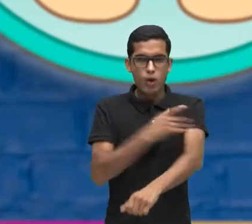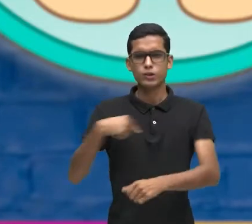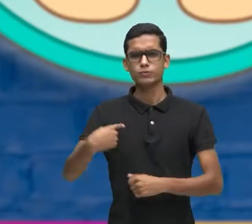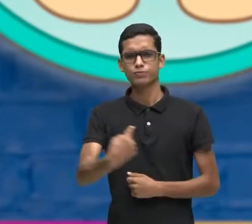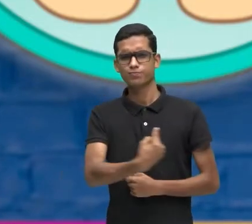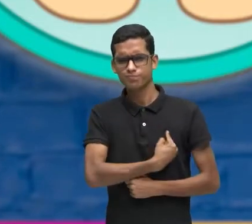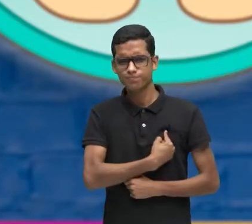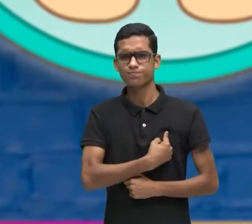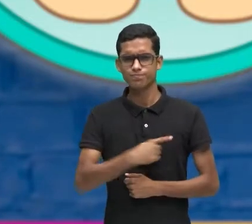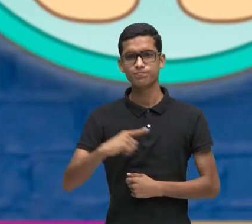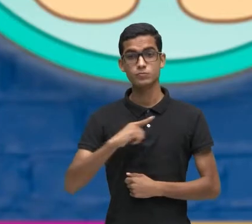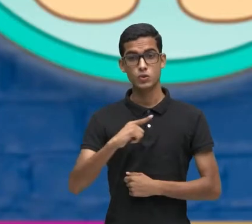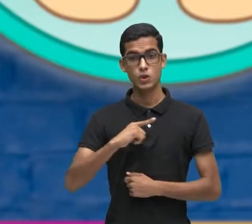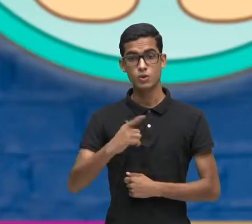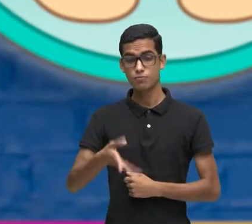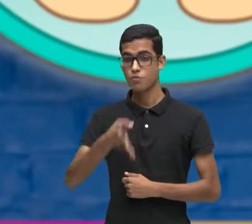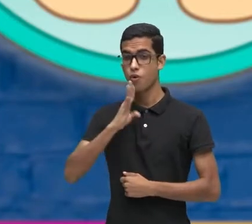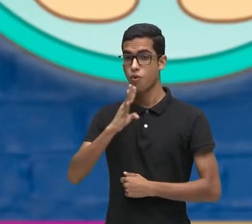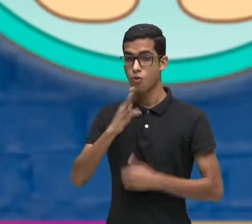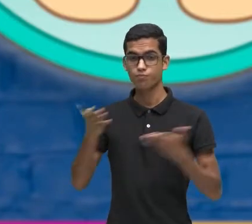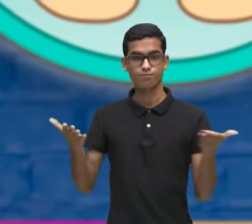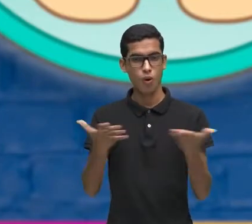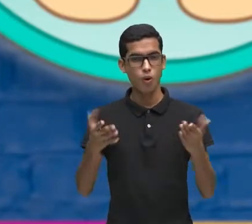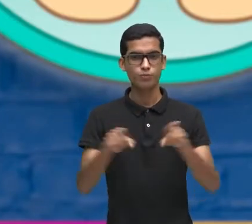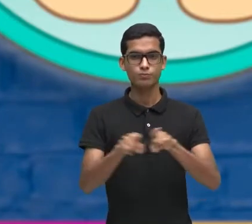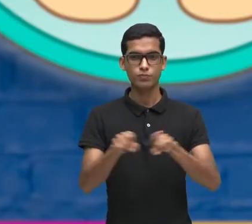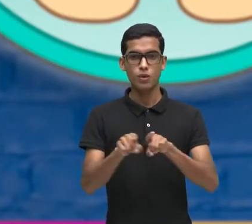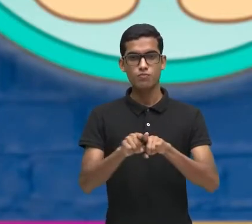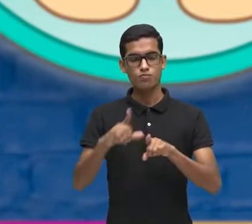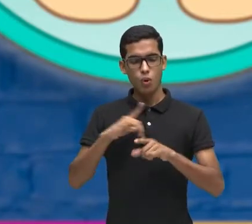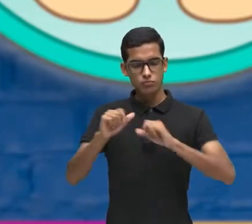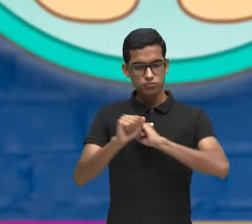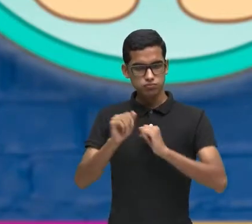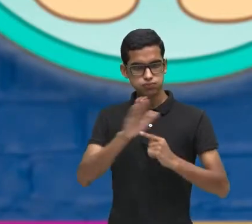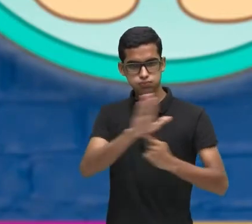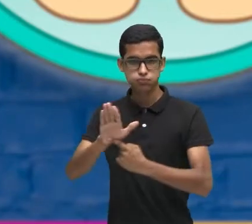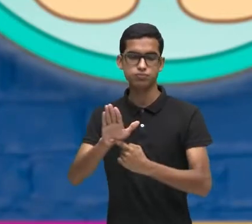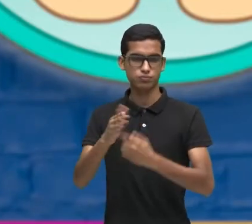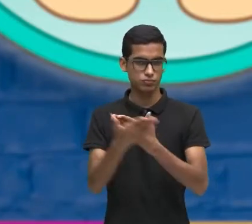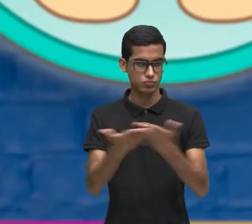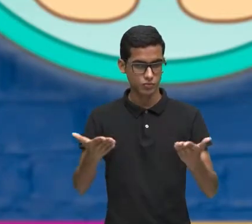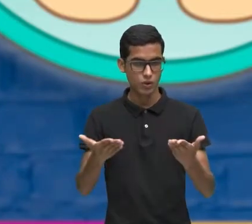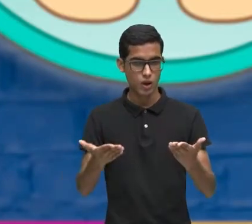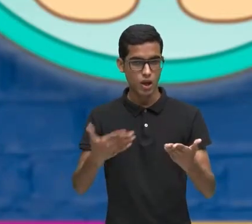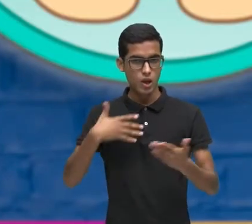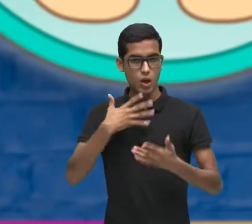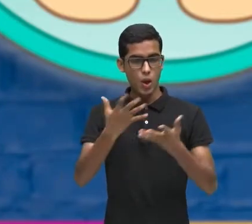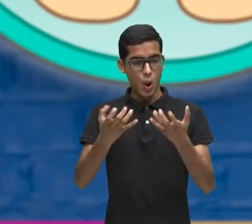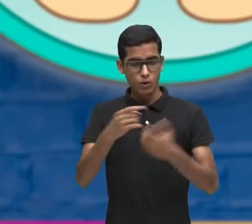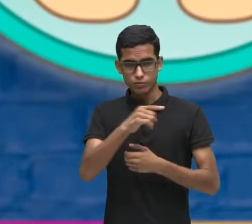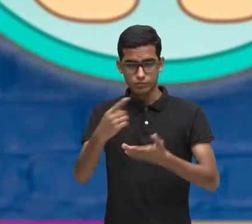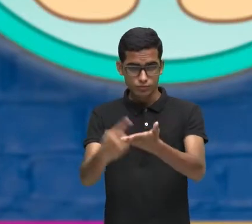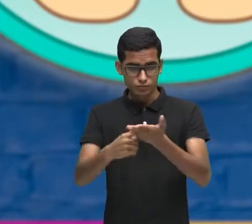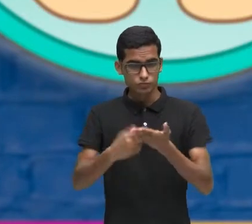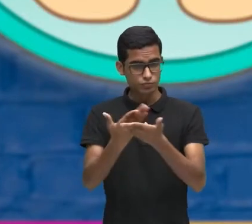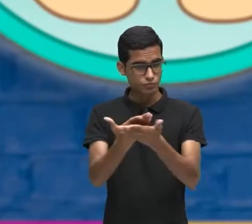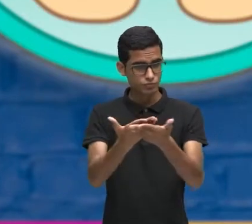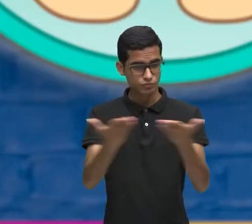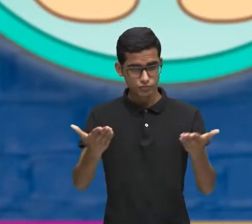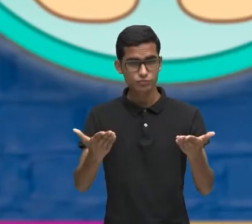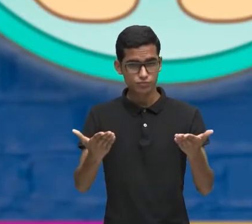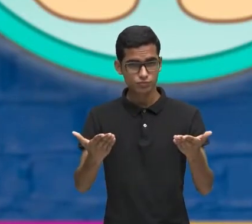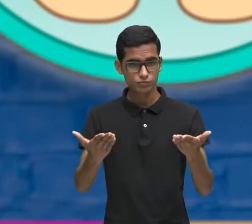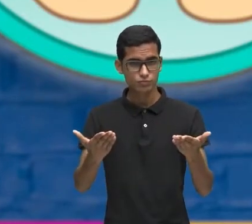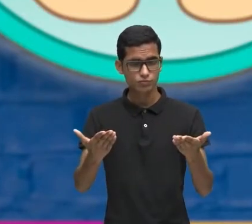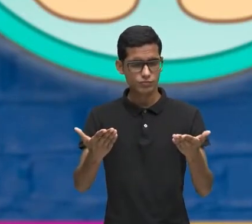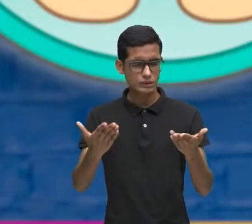Começando a conhecer agora Que nós estamos explanando Eu gostaria de convidar você Para fazer um